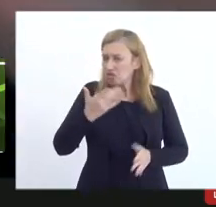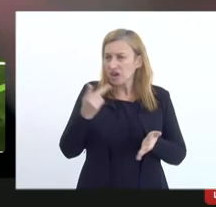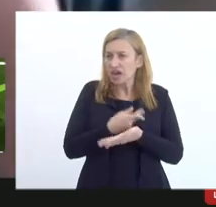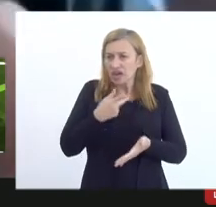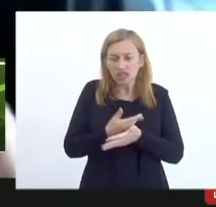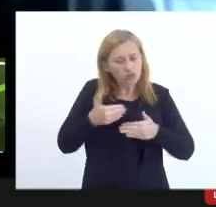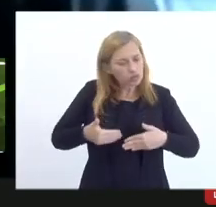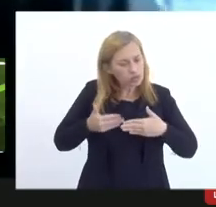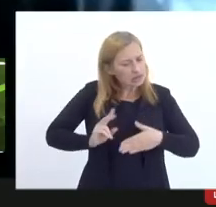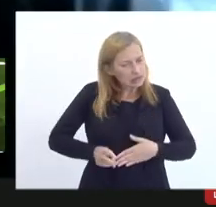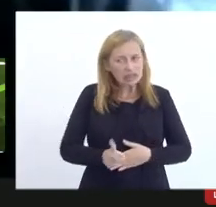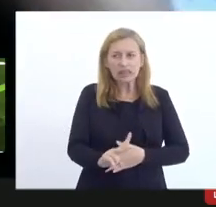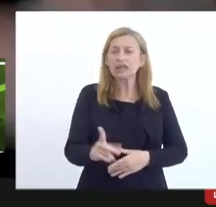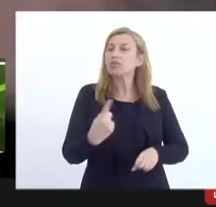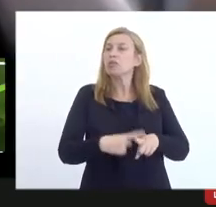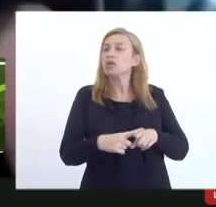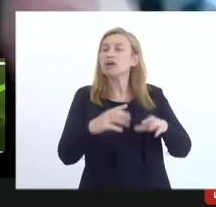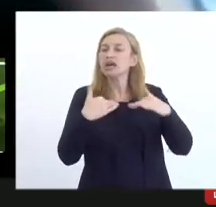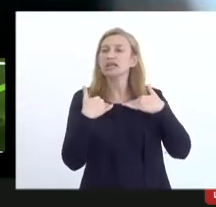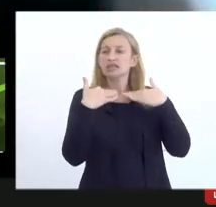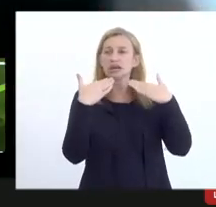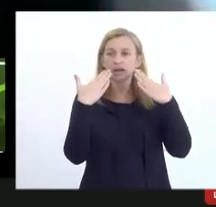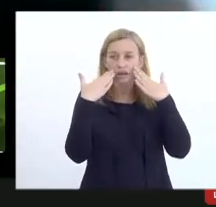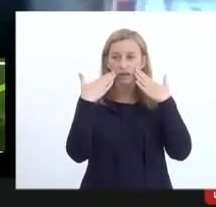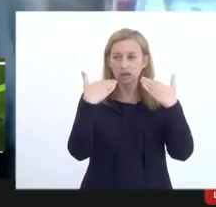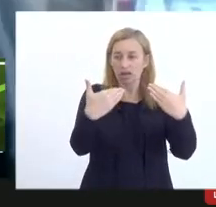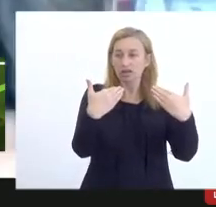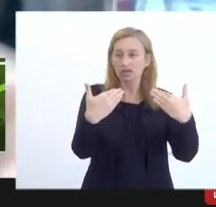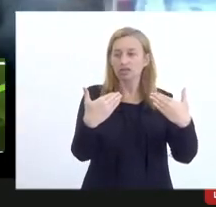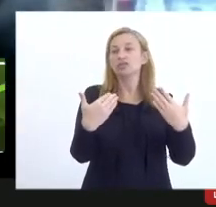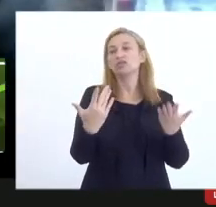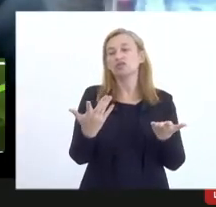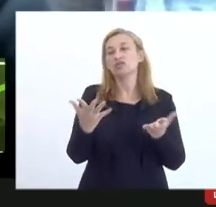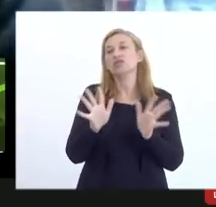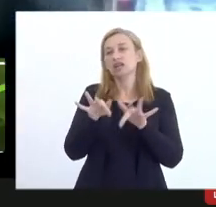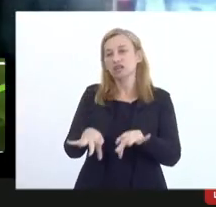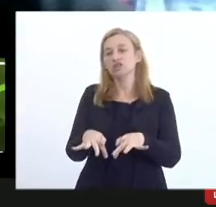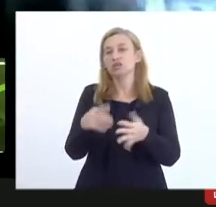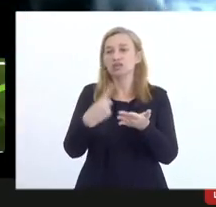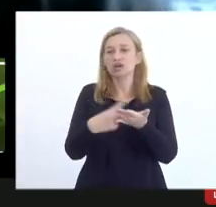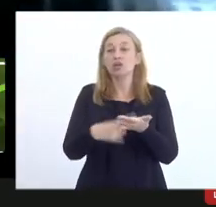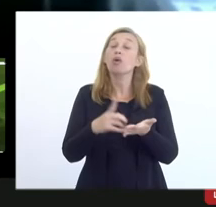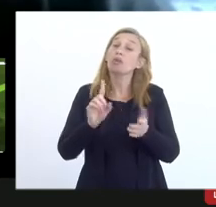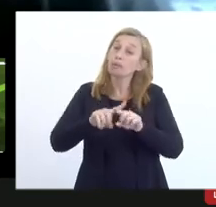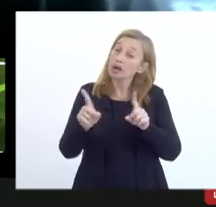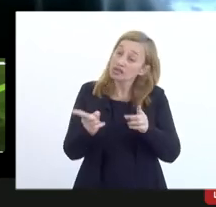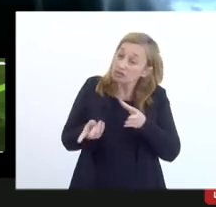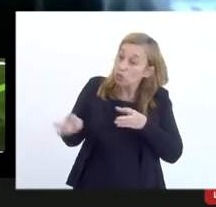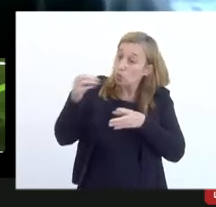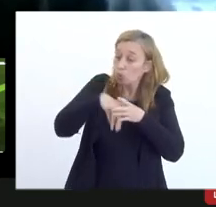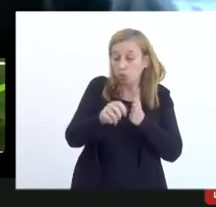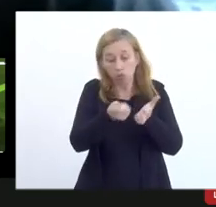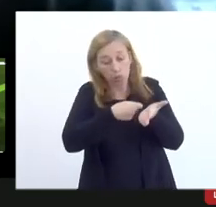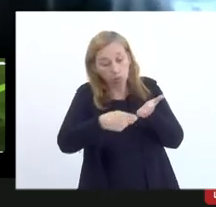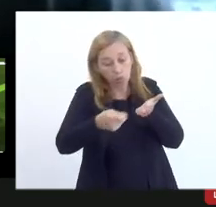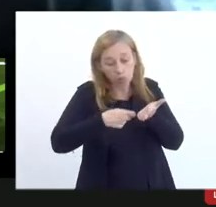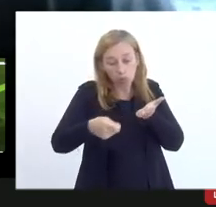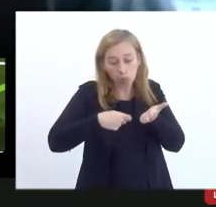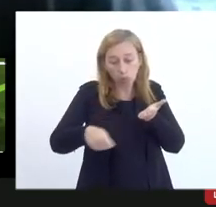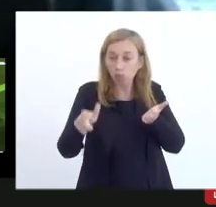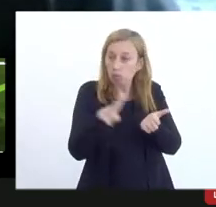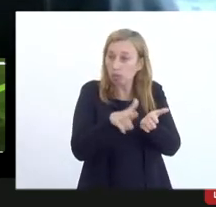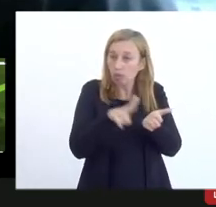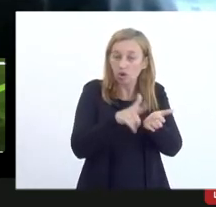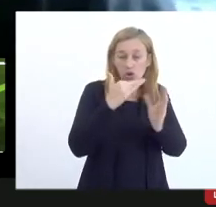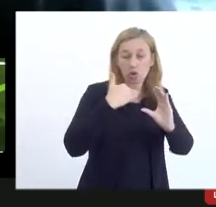projeto porque essa audiência fechou esse acordo, é claro que falta colocar no papel e depois a gente vai mandar para